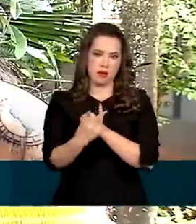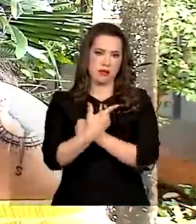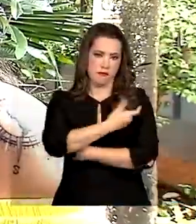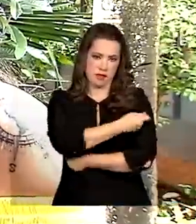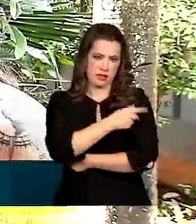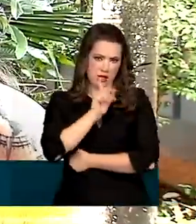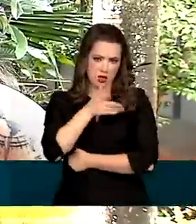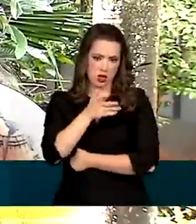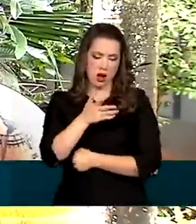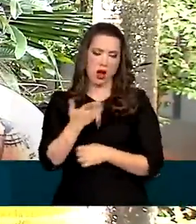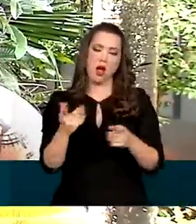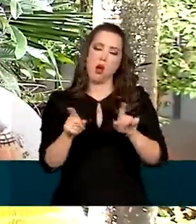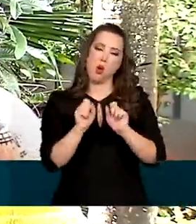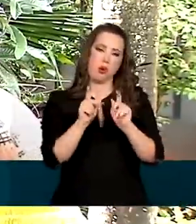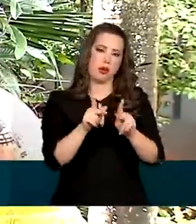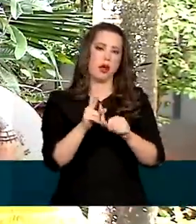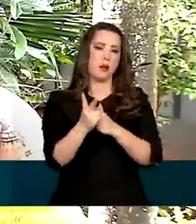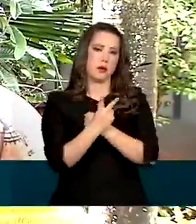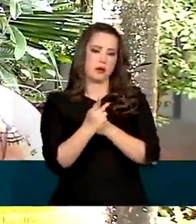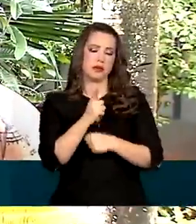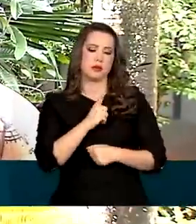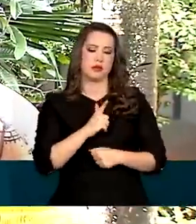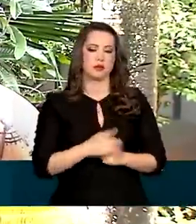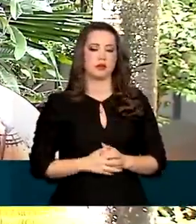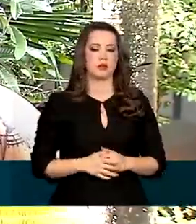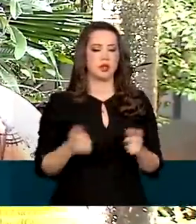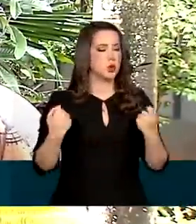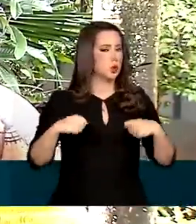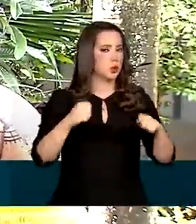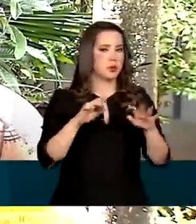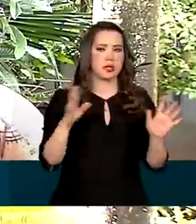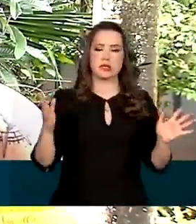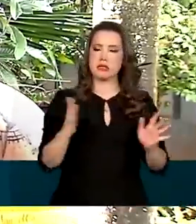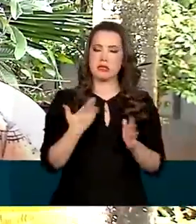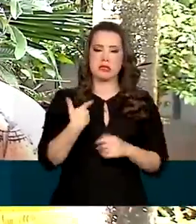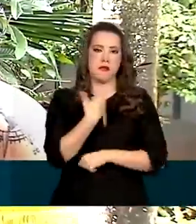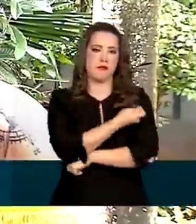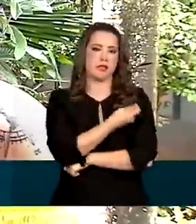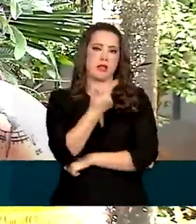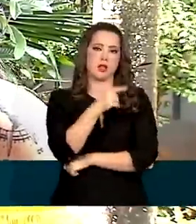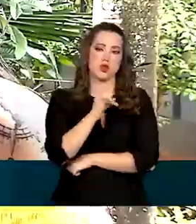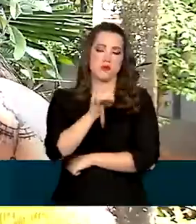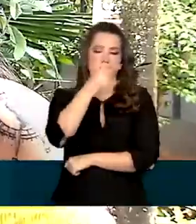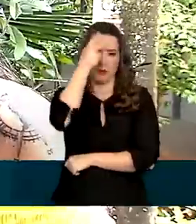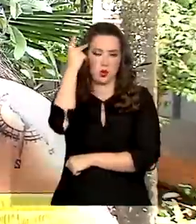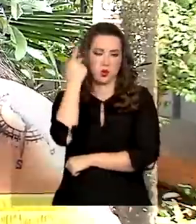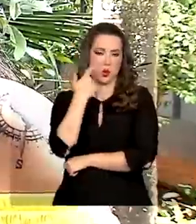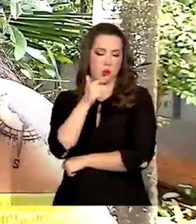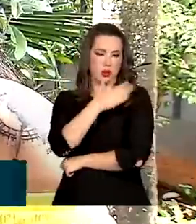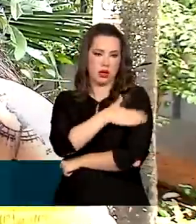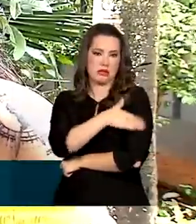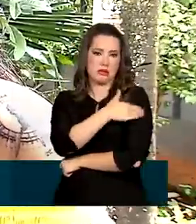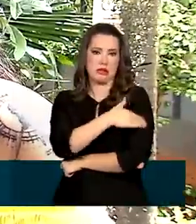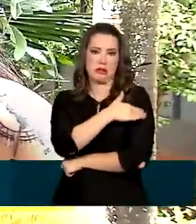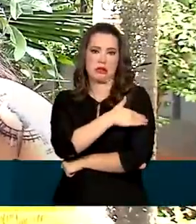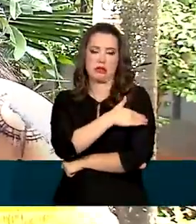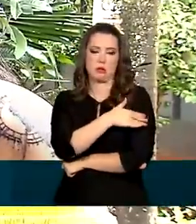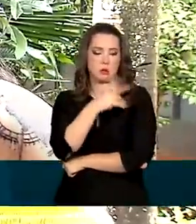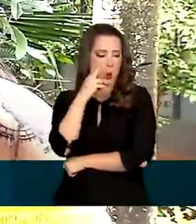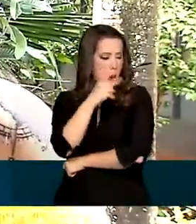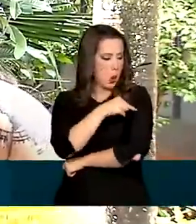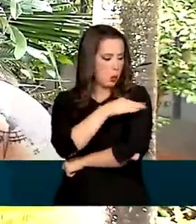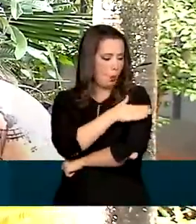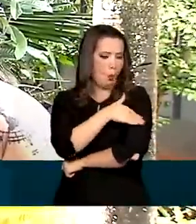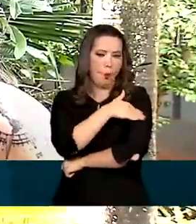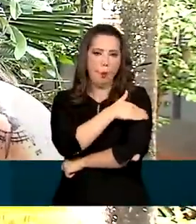recomendação de revacinação por ausência de cicatriz ou por algum outro motivo. Então, de maneira